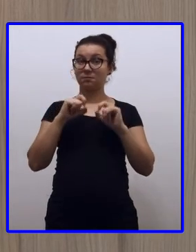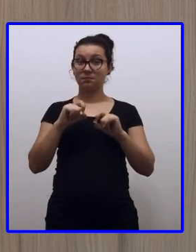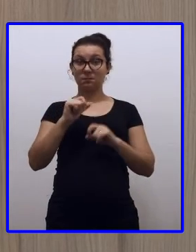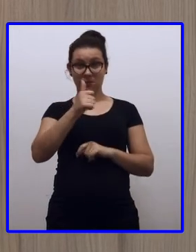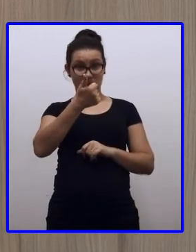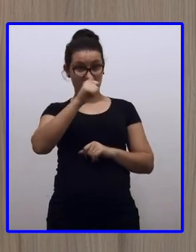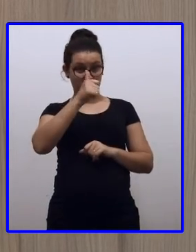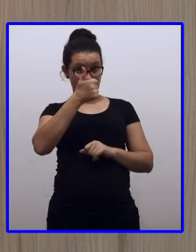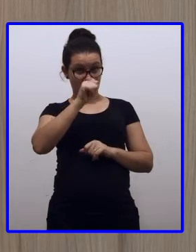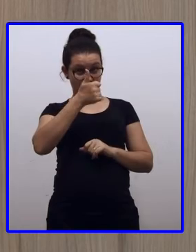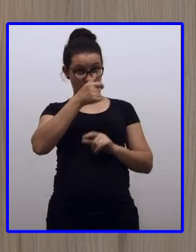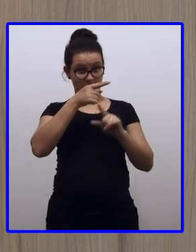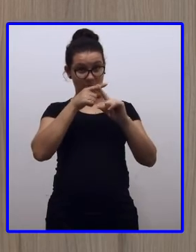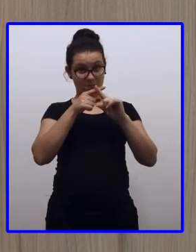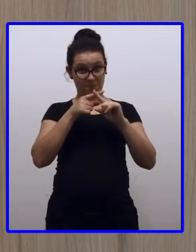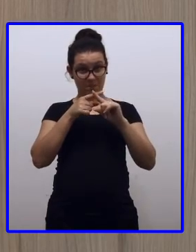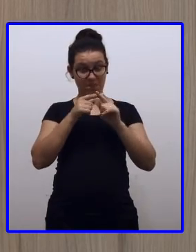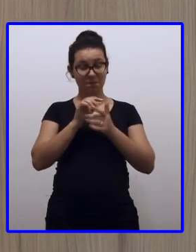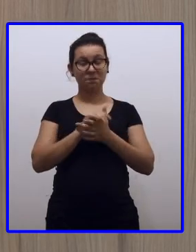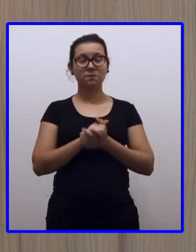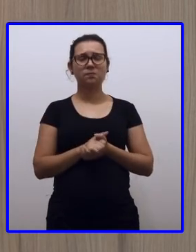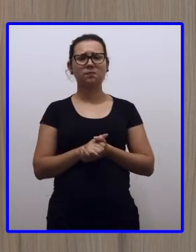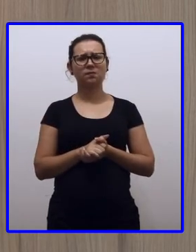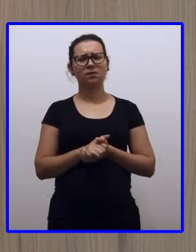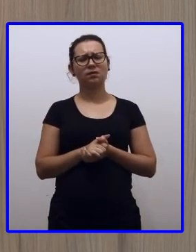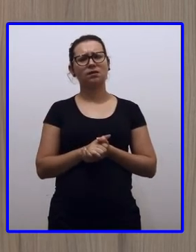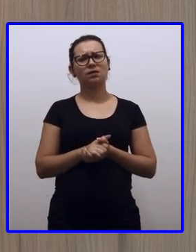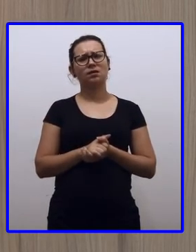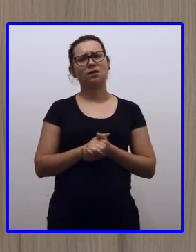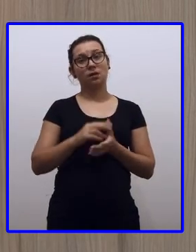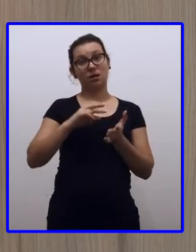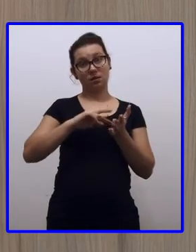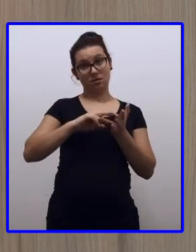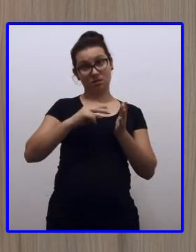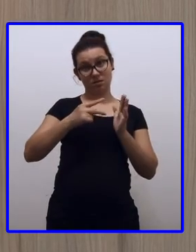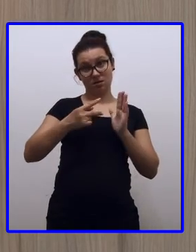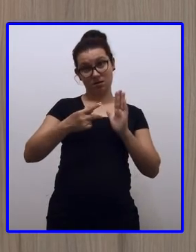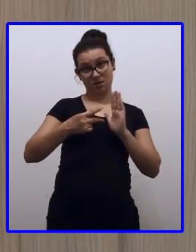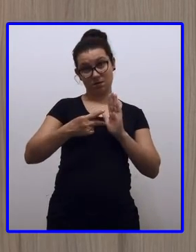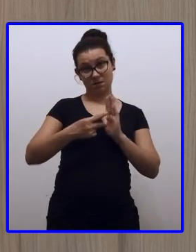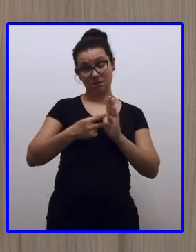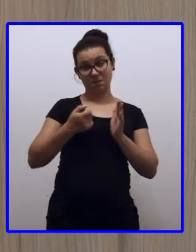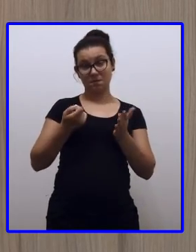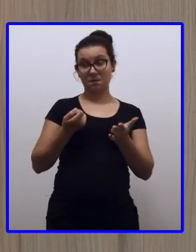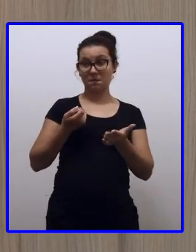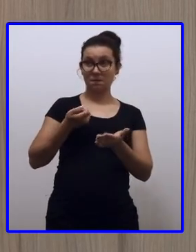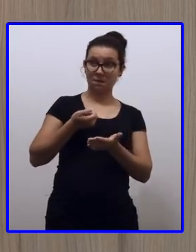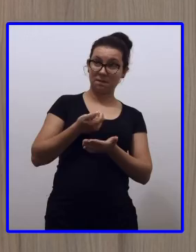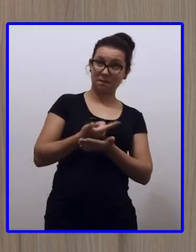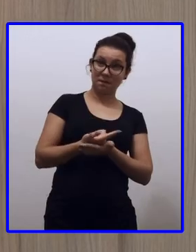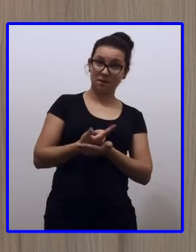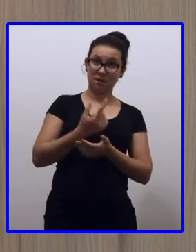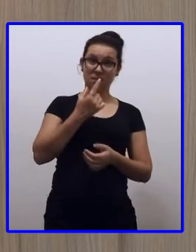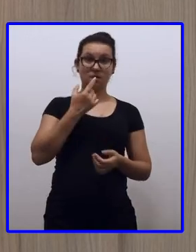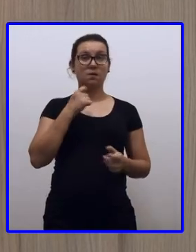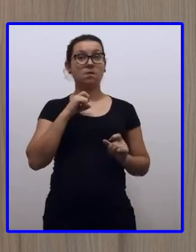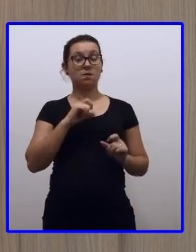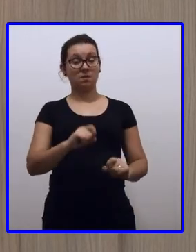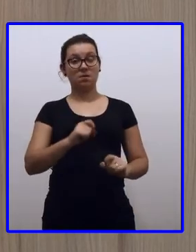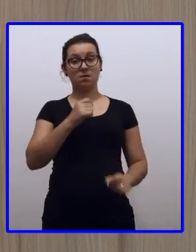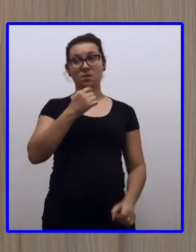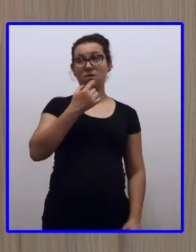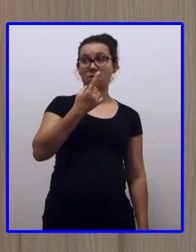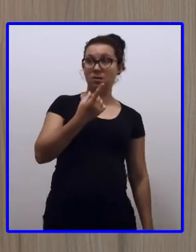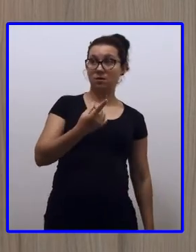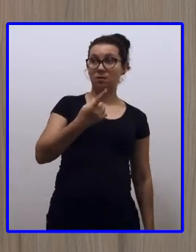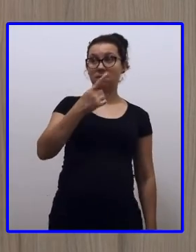onze parcelas. O que quer dizer onze parcelas? Quer dizer que hoje eu vou e pago cento quatro quarenta e cinco.